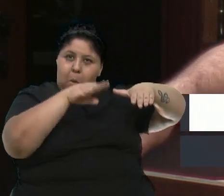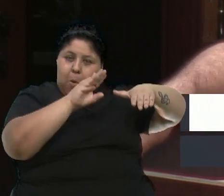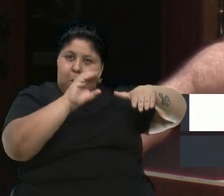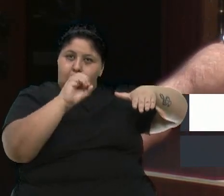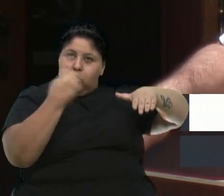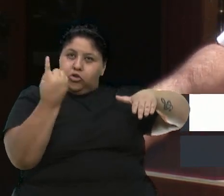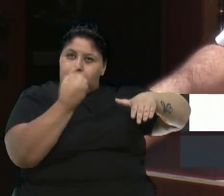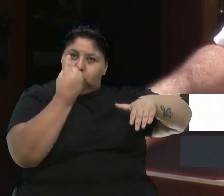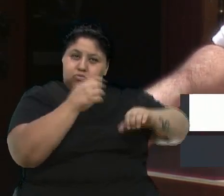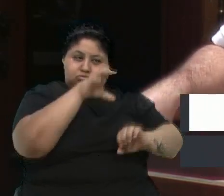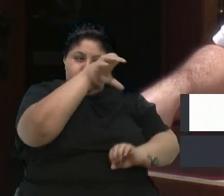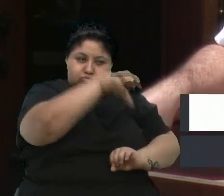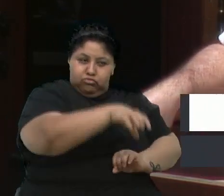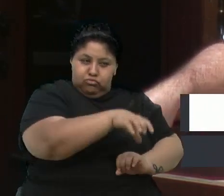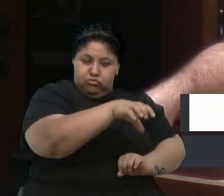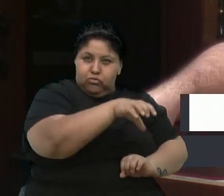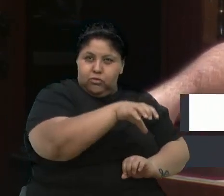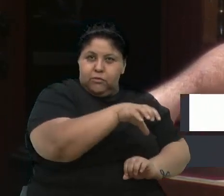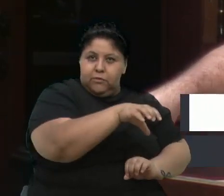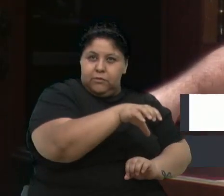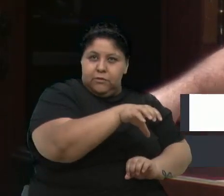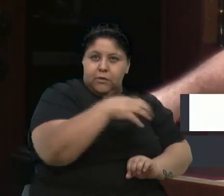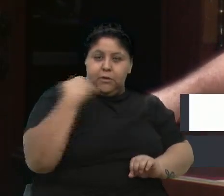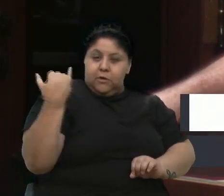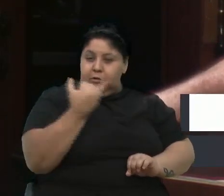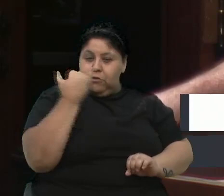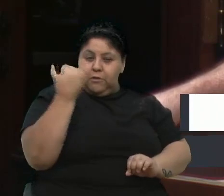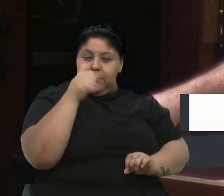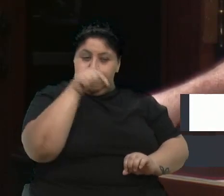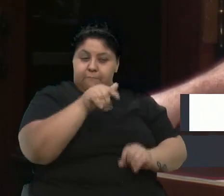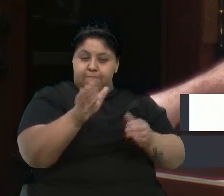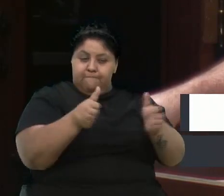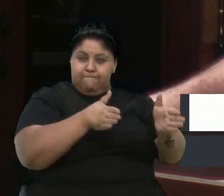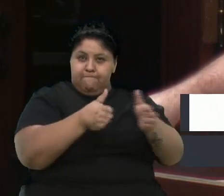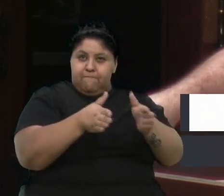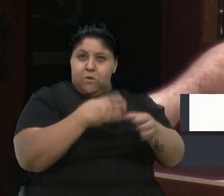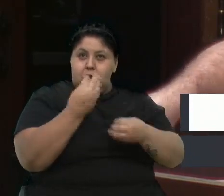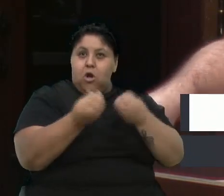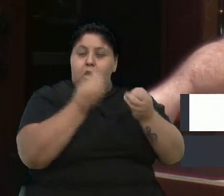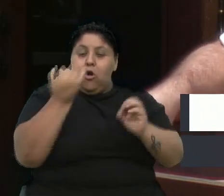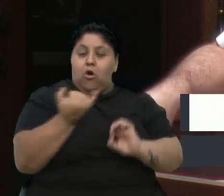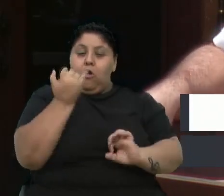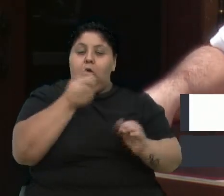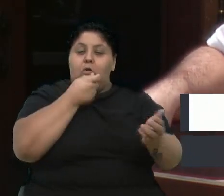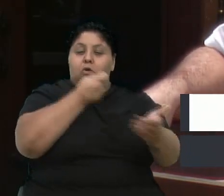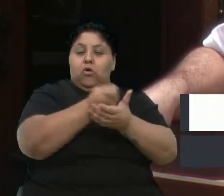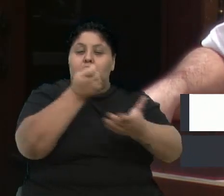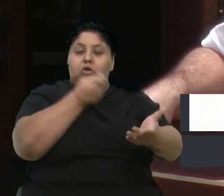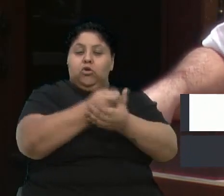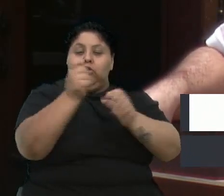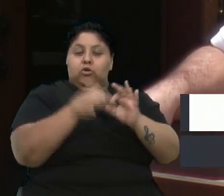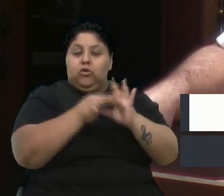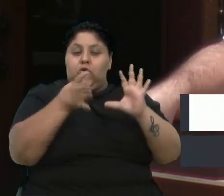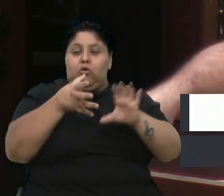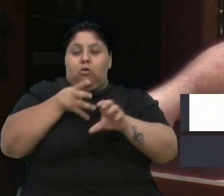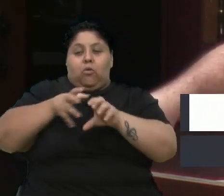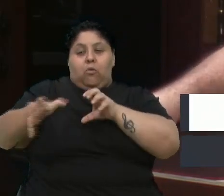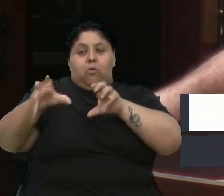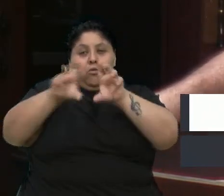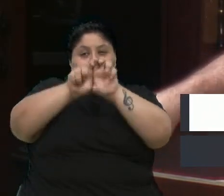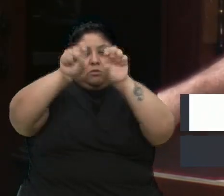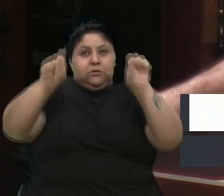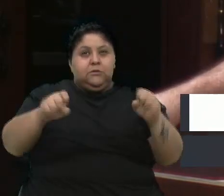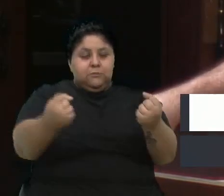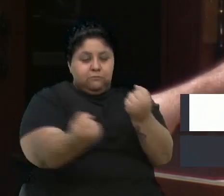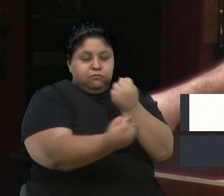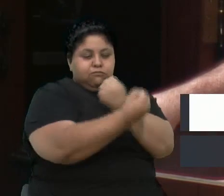quilombos, muito importante naquele período, como o reduto de luta pela liberdade contra o sistema escravagista,